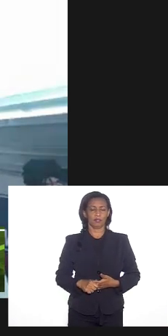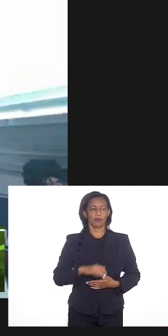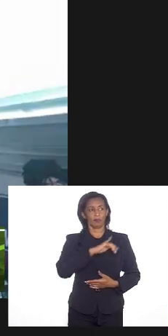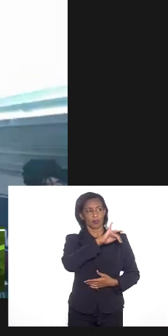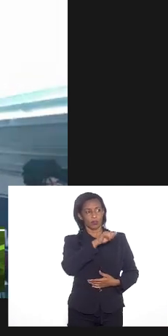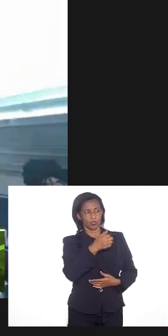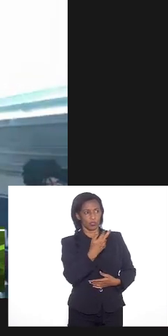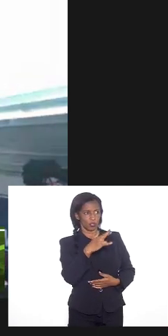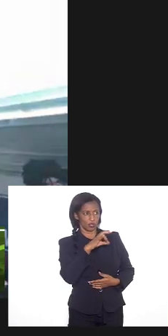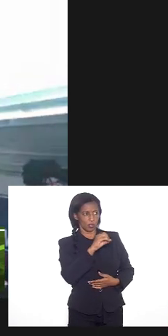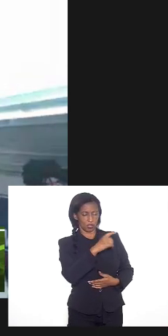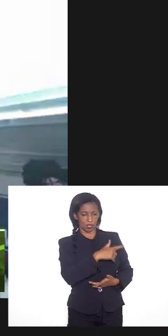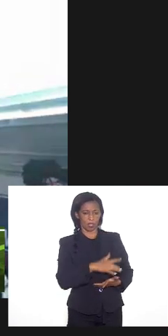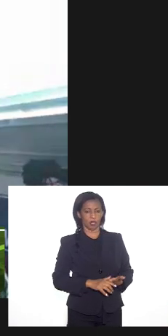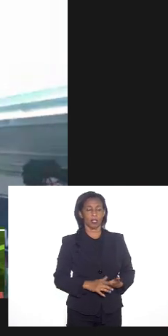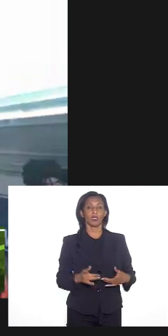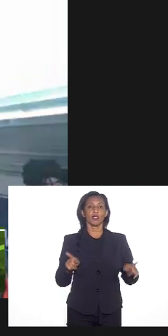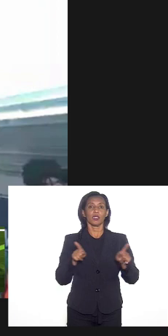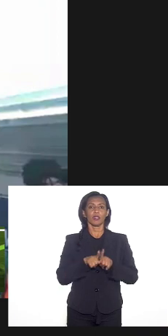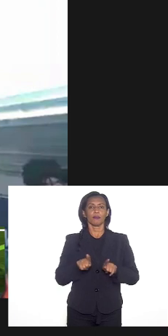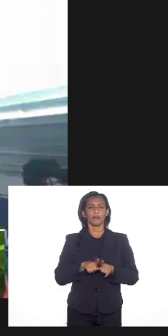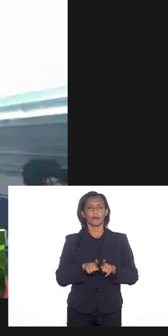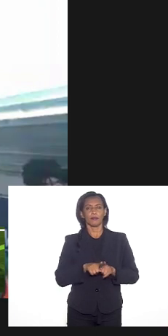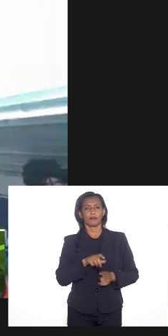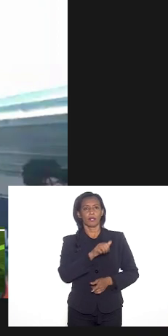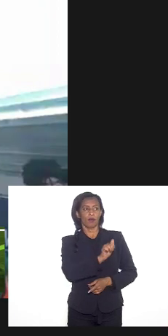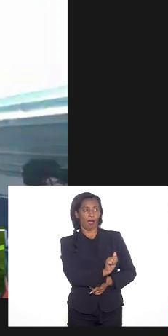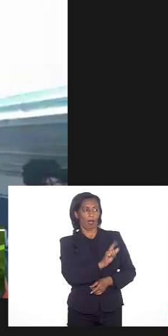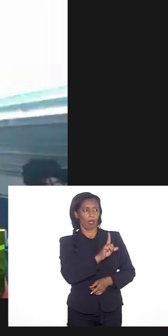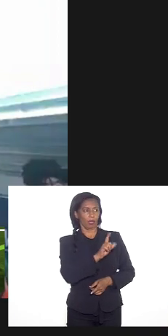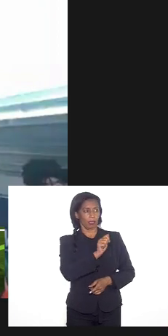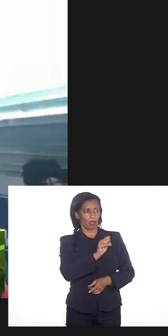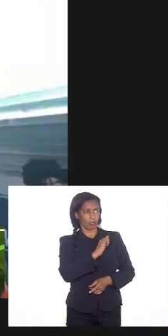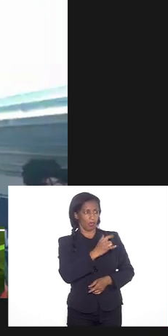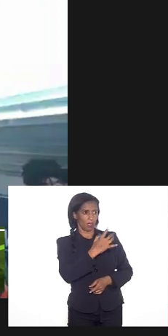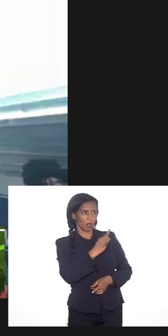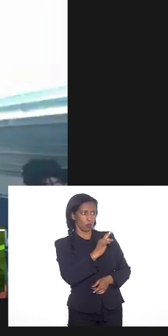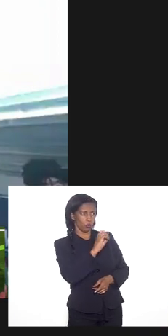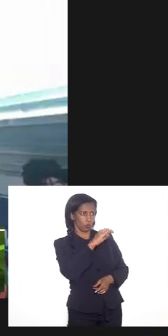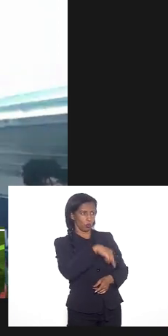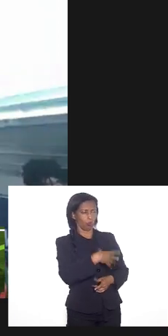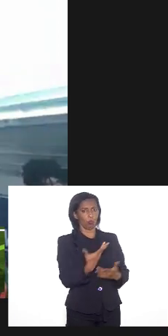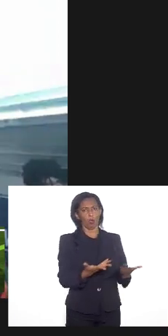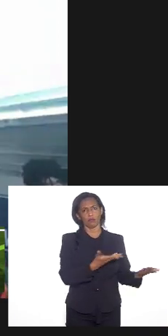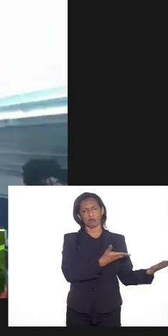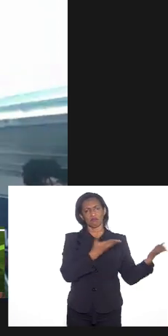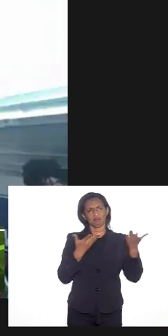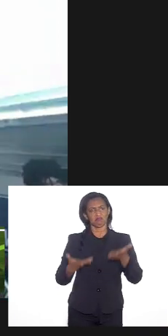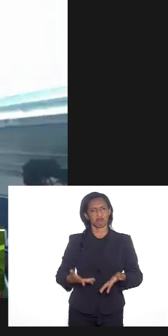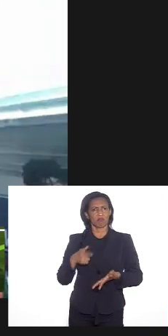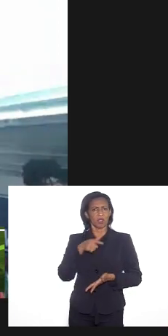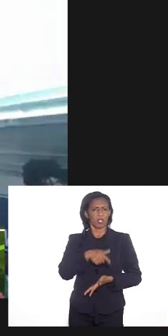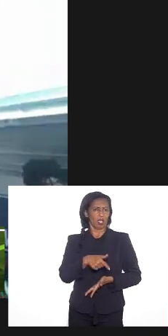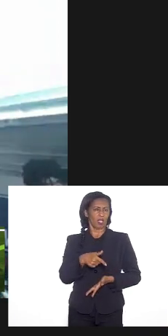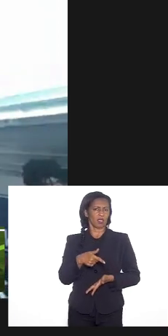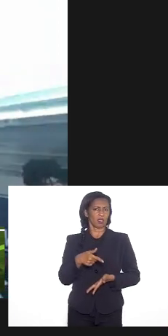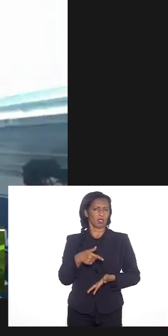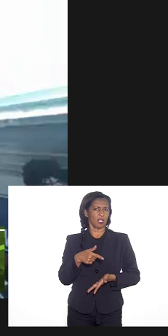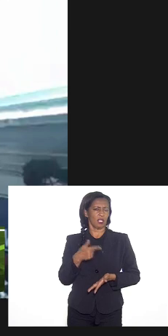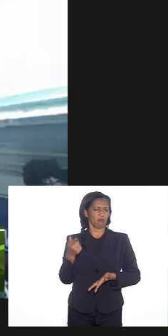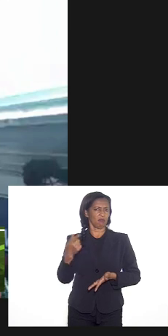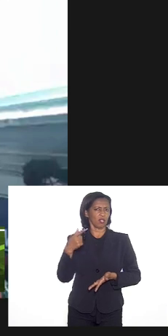Jairo e também pelo Adailton acho que quando vocês trazem não só em formas de